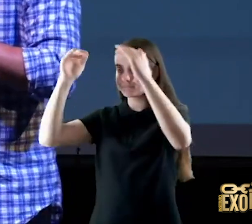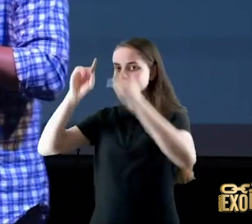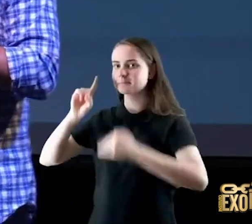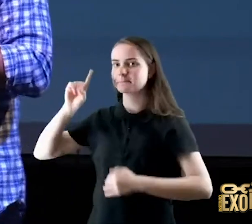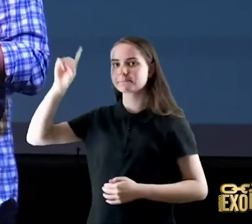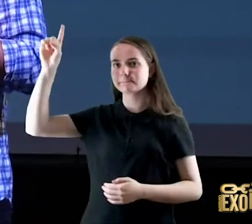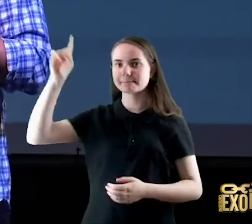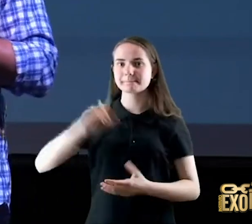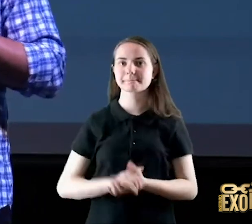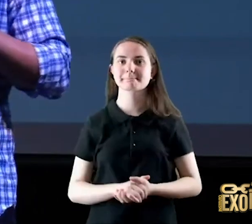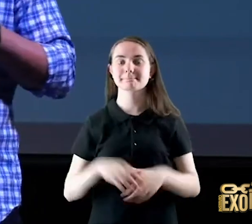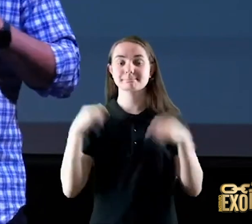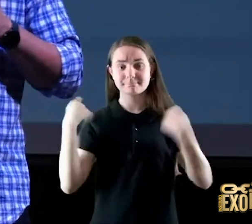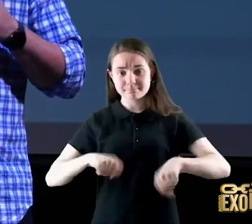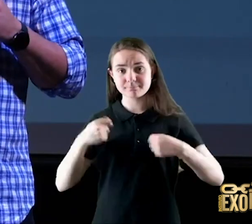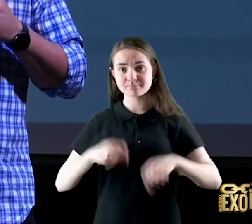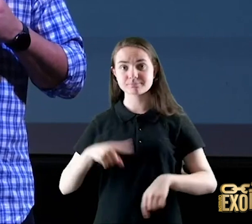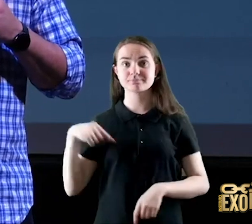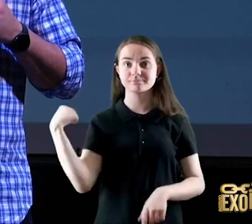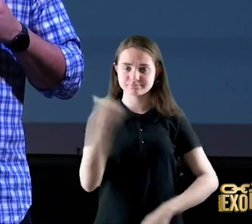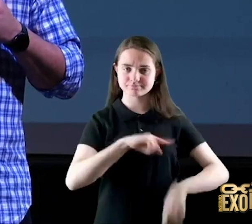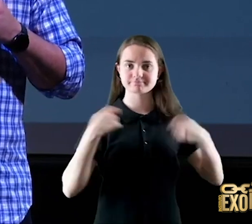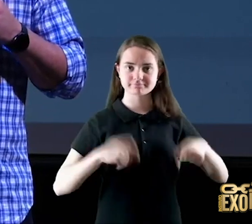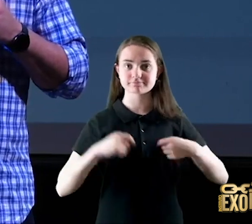esse conceito tem que entrar na gente